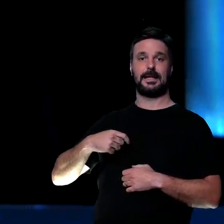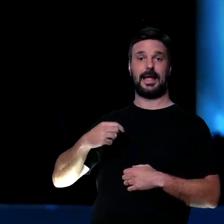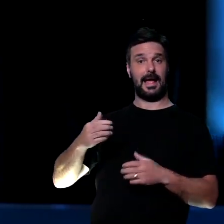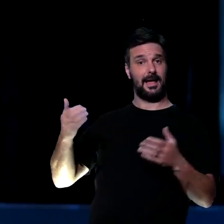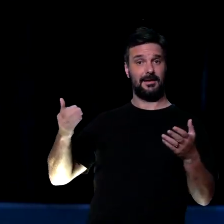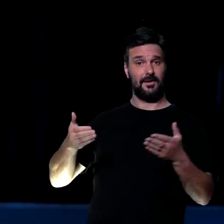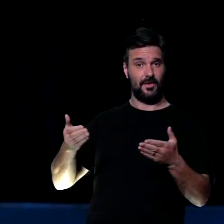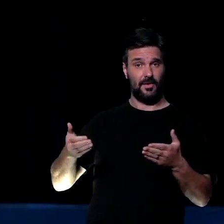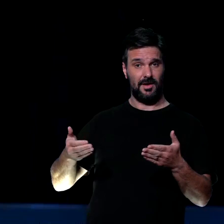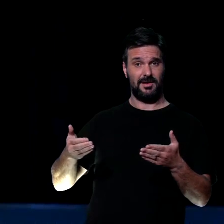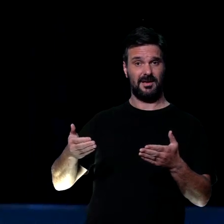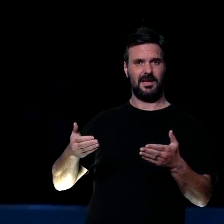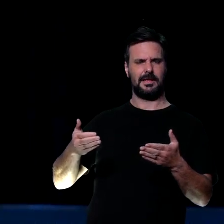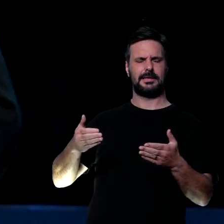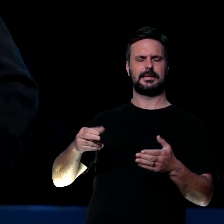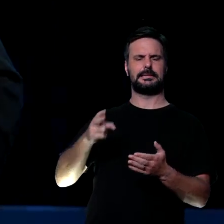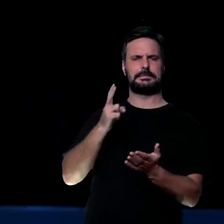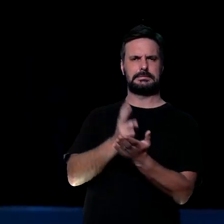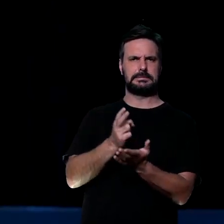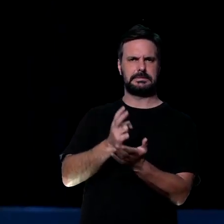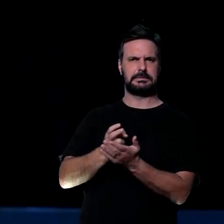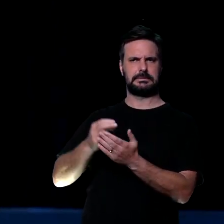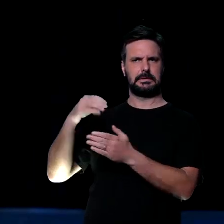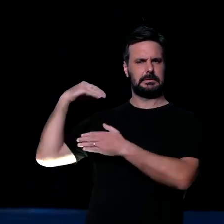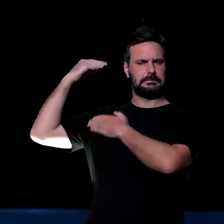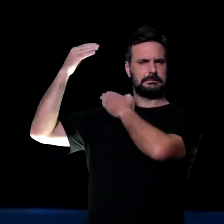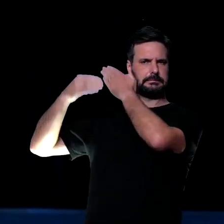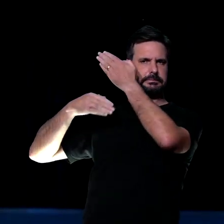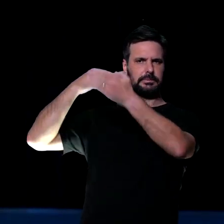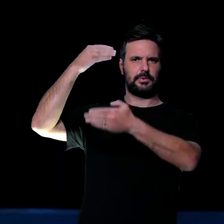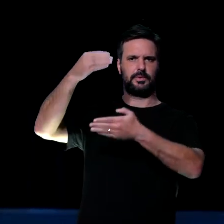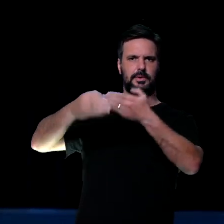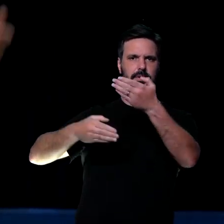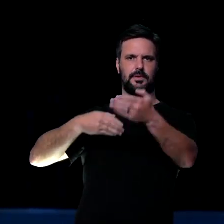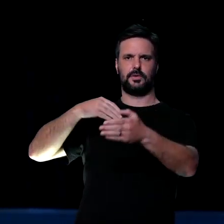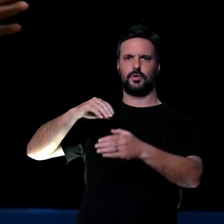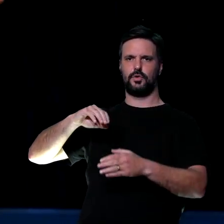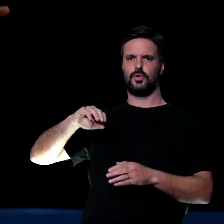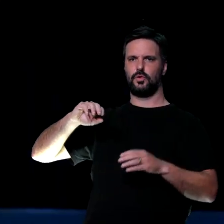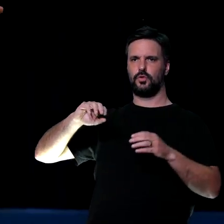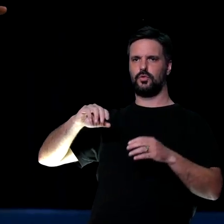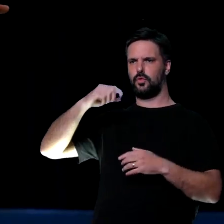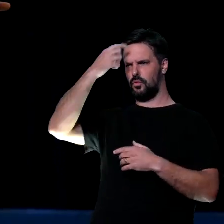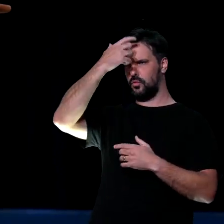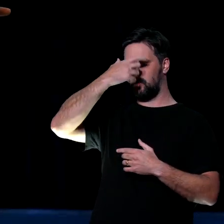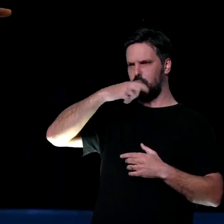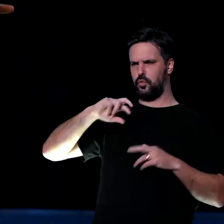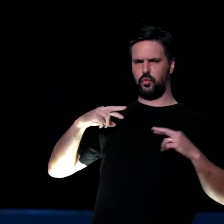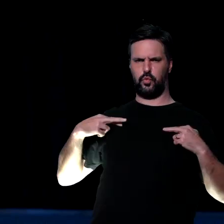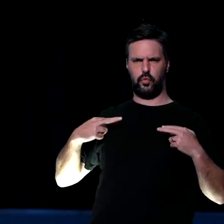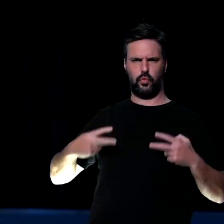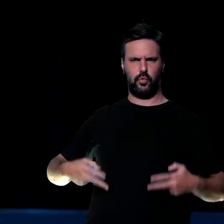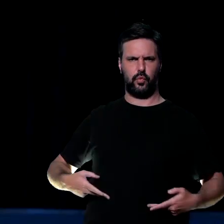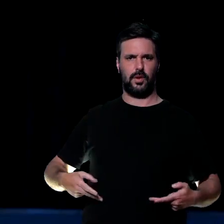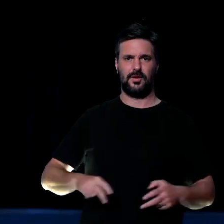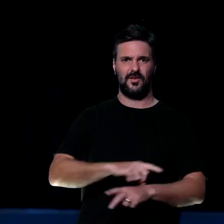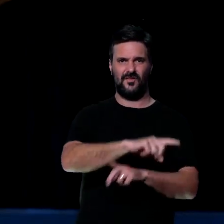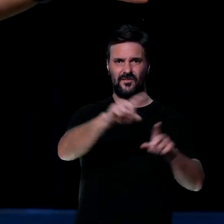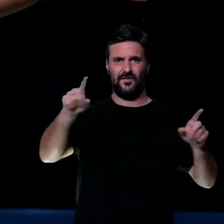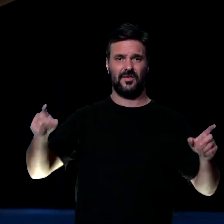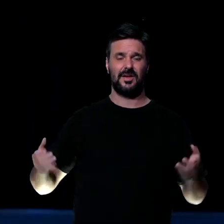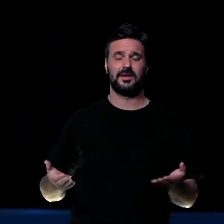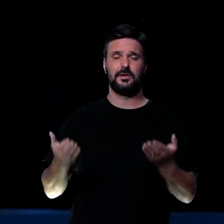essa época, porque é a época que a gente vive. Mas sempre foi assim. O acontece? Nós temos uma tendência, então, muito complicada,